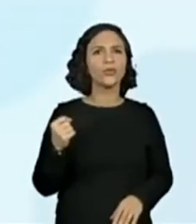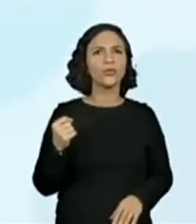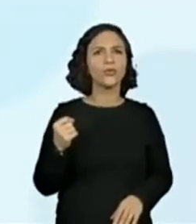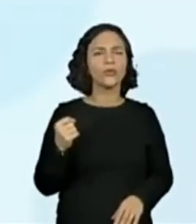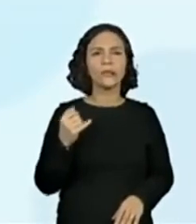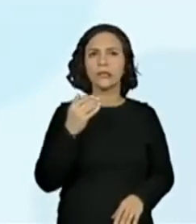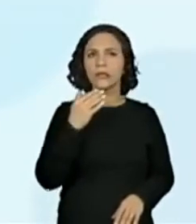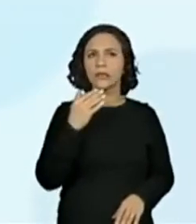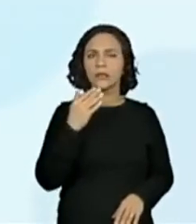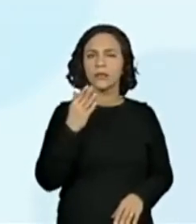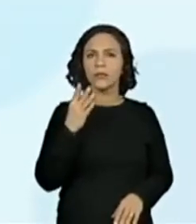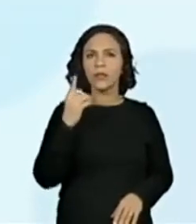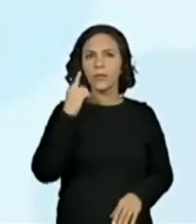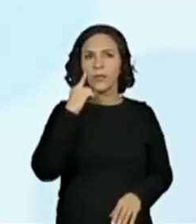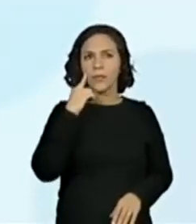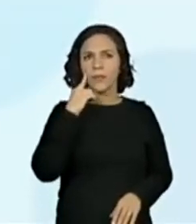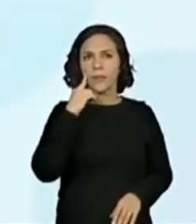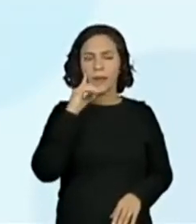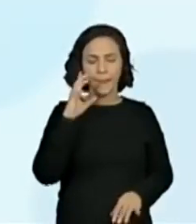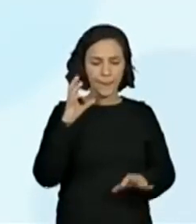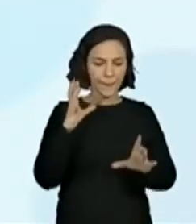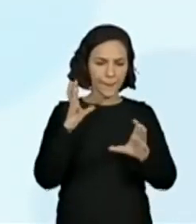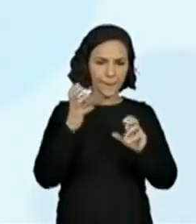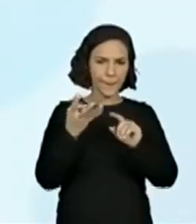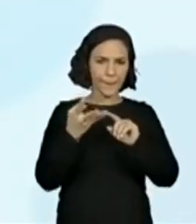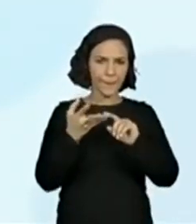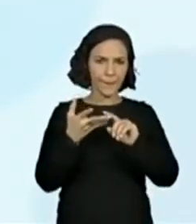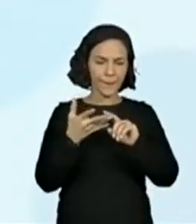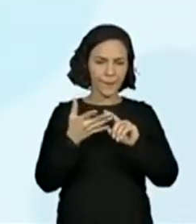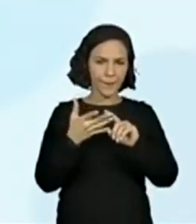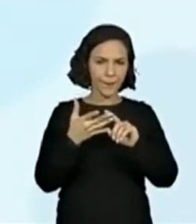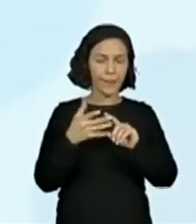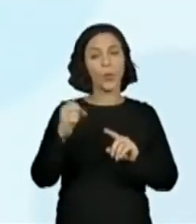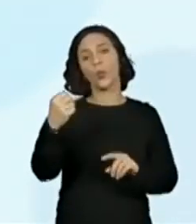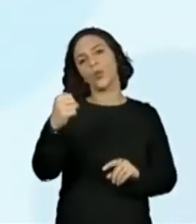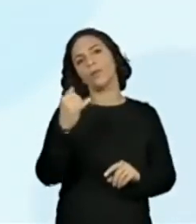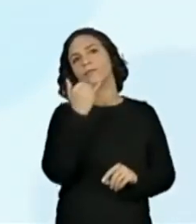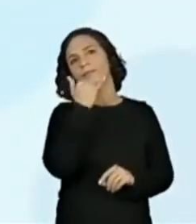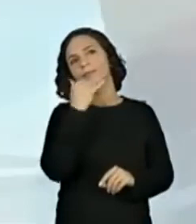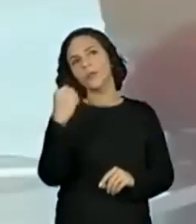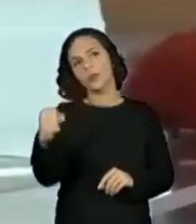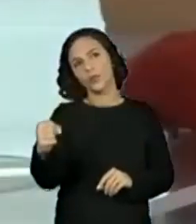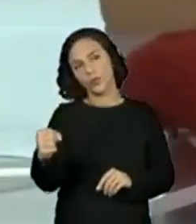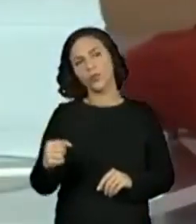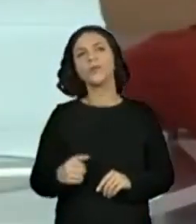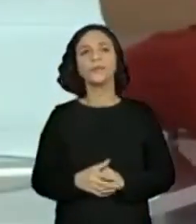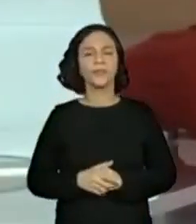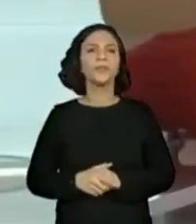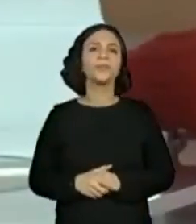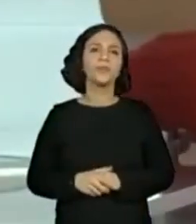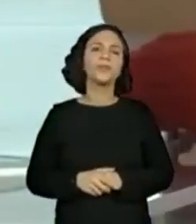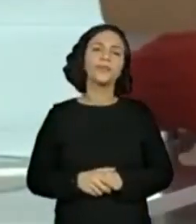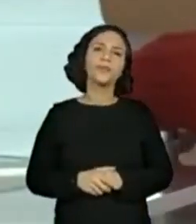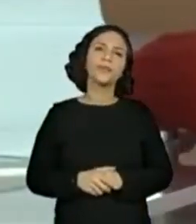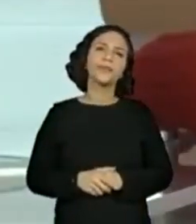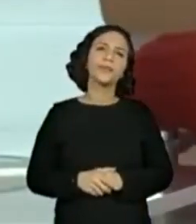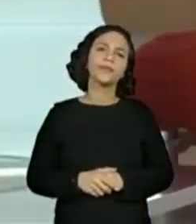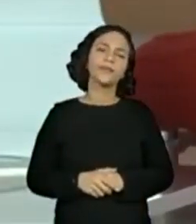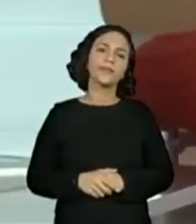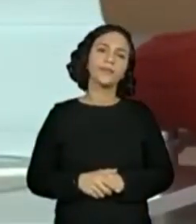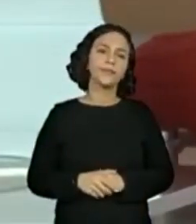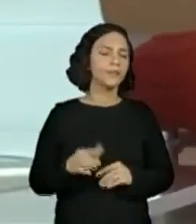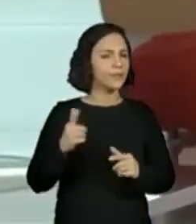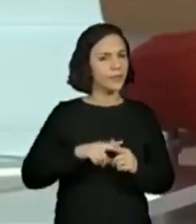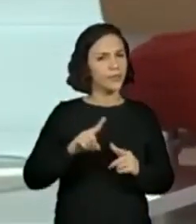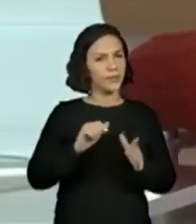dúvida. Olha aí as nossas zampinhas. Um, dois, três, quatro, cinco, seis, sete, oito. São oito. Então, a gente apaga aqui, não